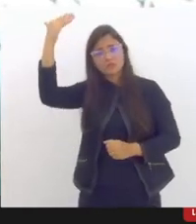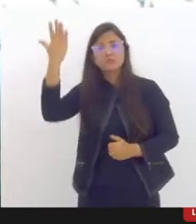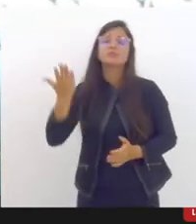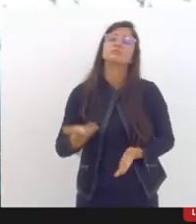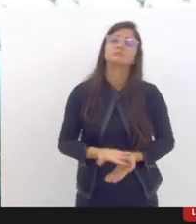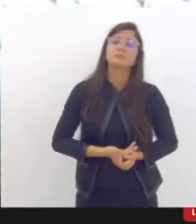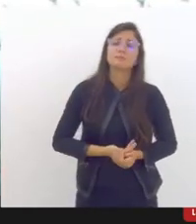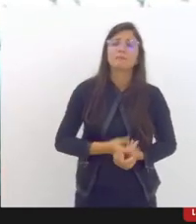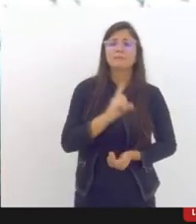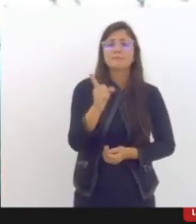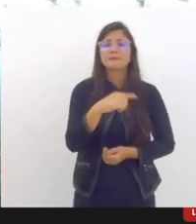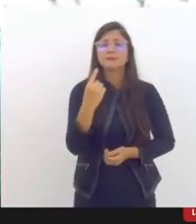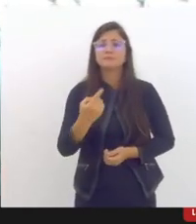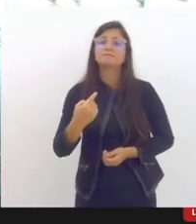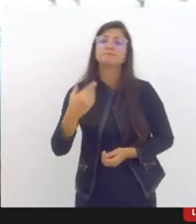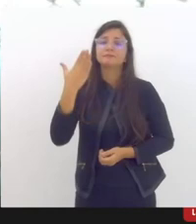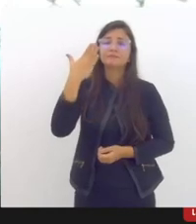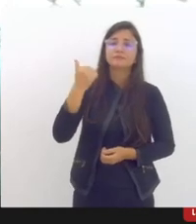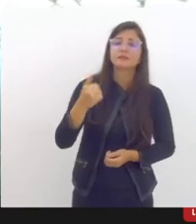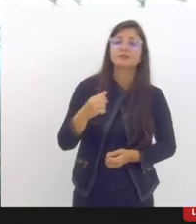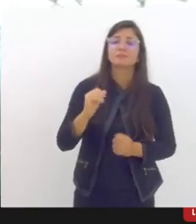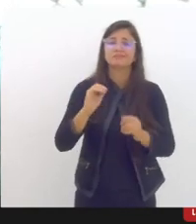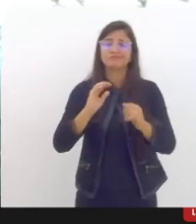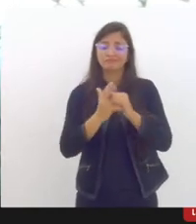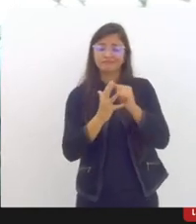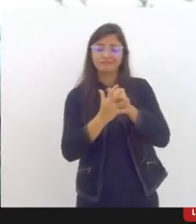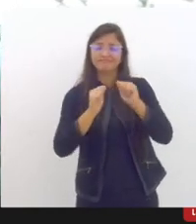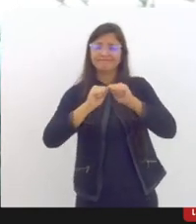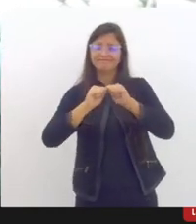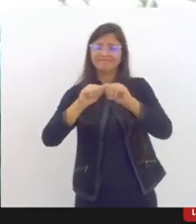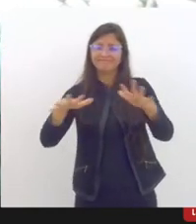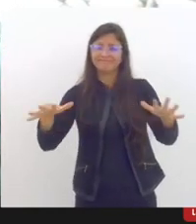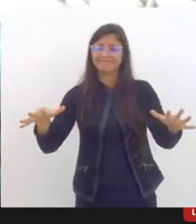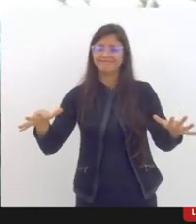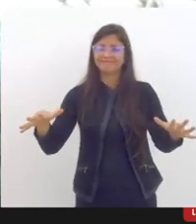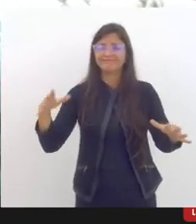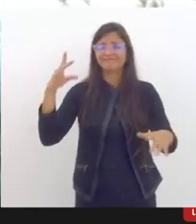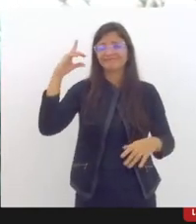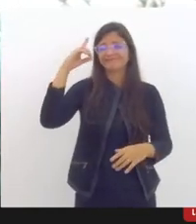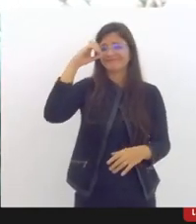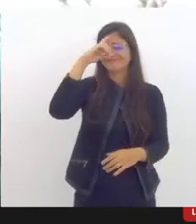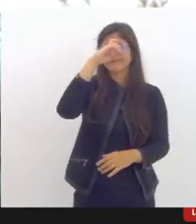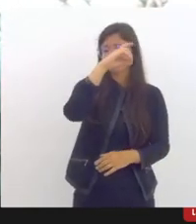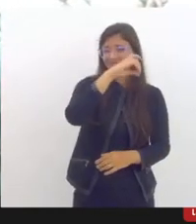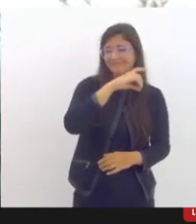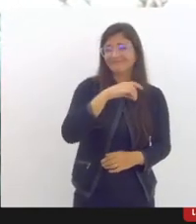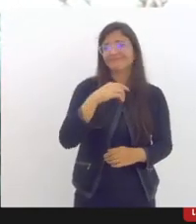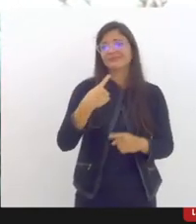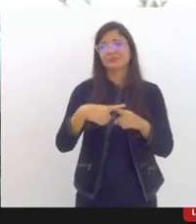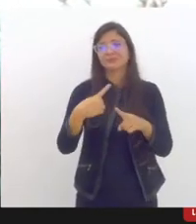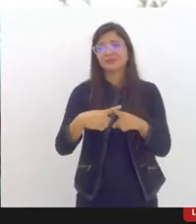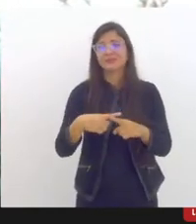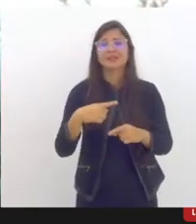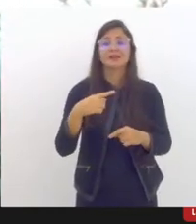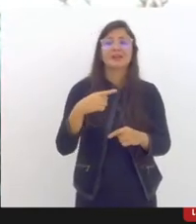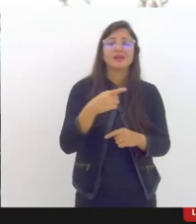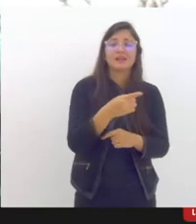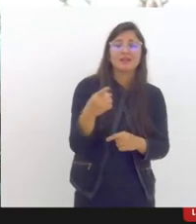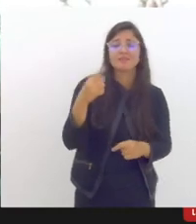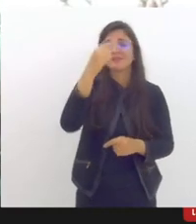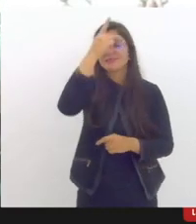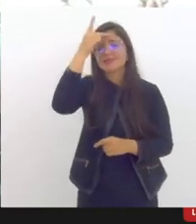gente entende que a pandemia de covid-19 acirrou contradições estruturais da